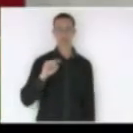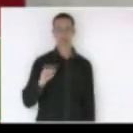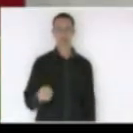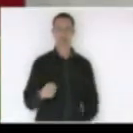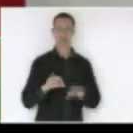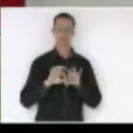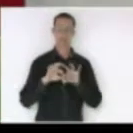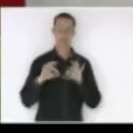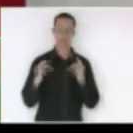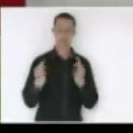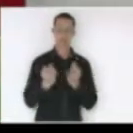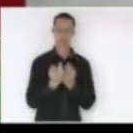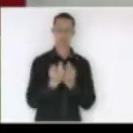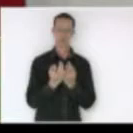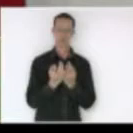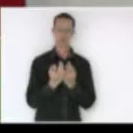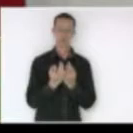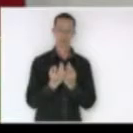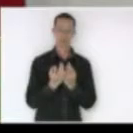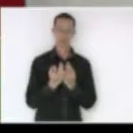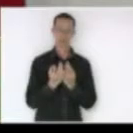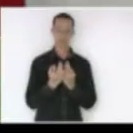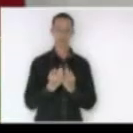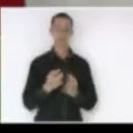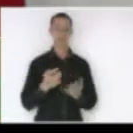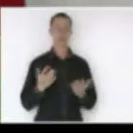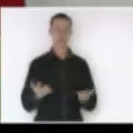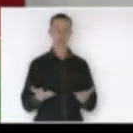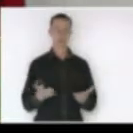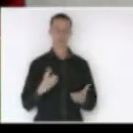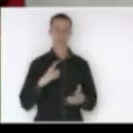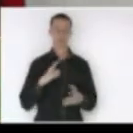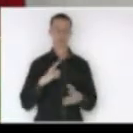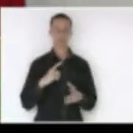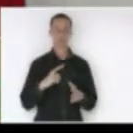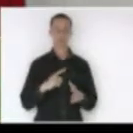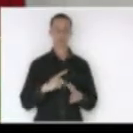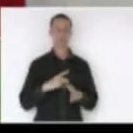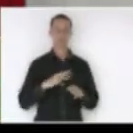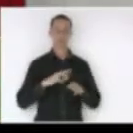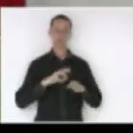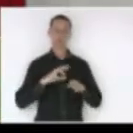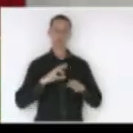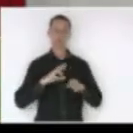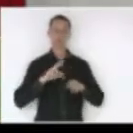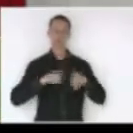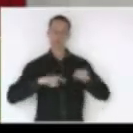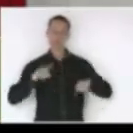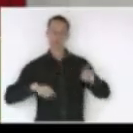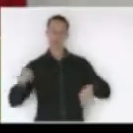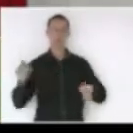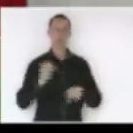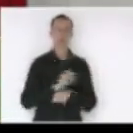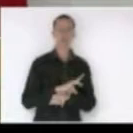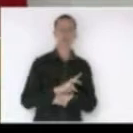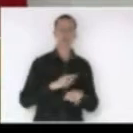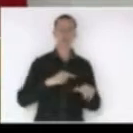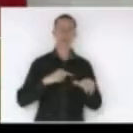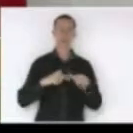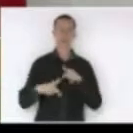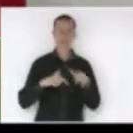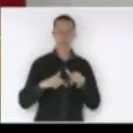e como consequência gera uma infinidade de empregos que estão